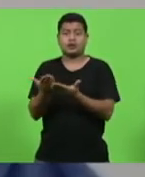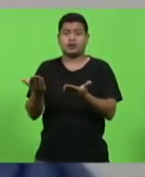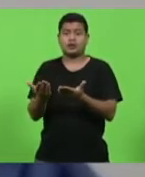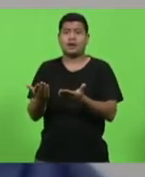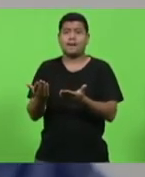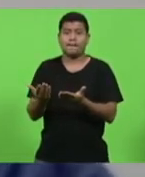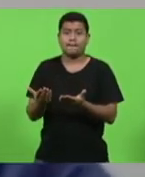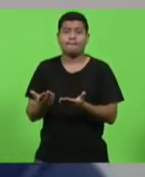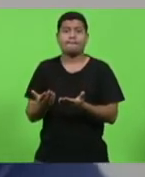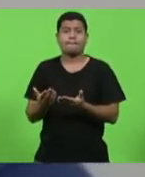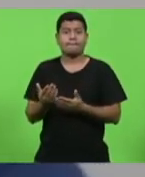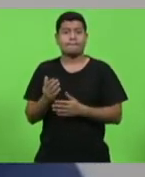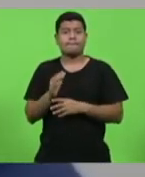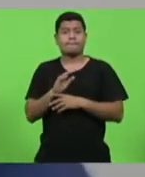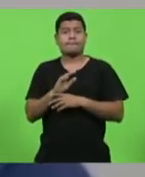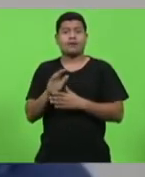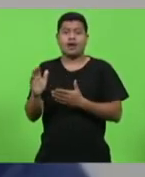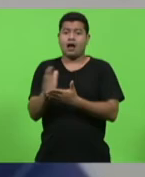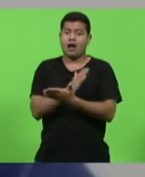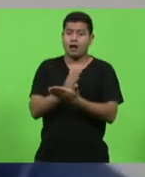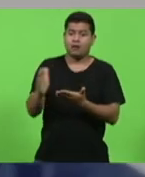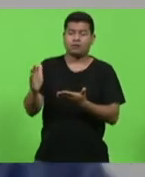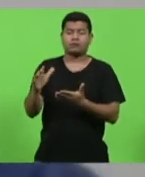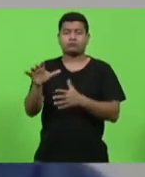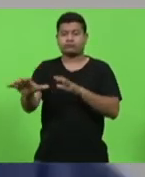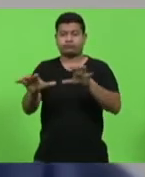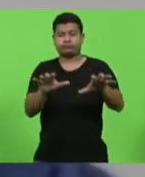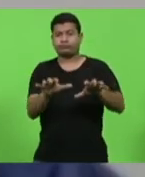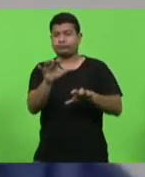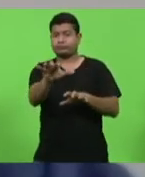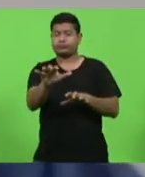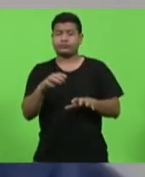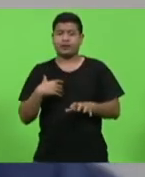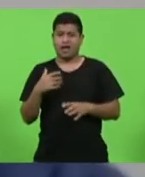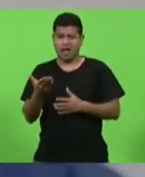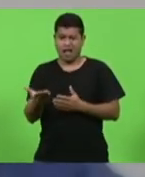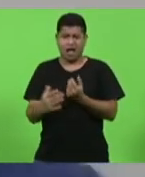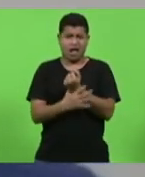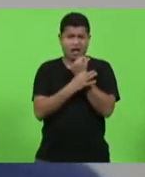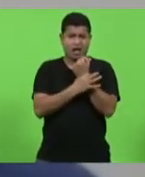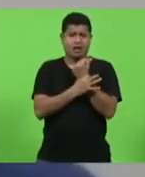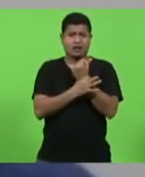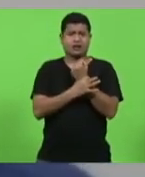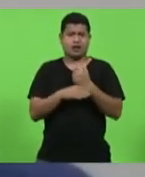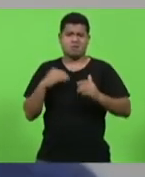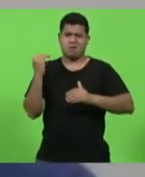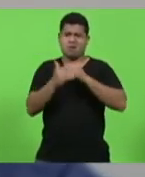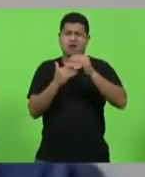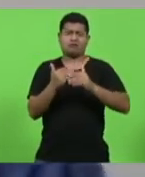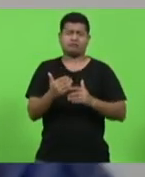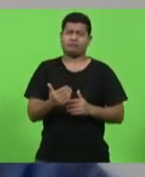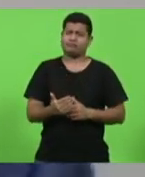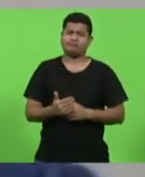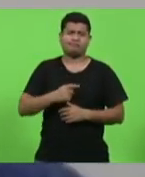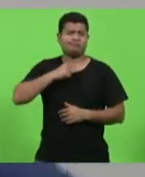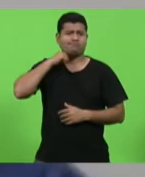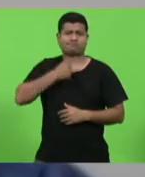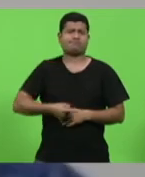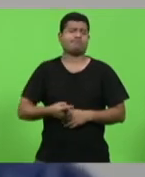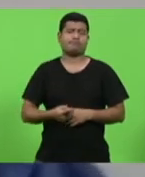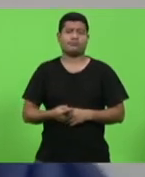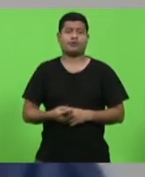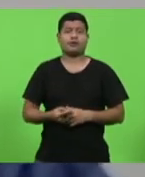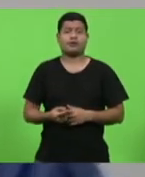apenas para alguns setores não garante qualquer desenvolvimento. E, nesse sentido,